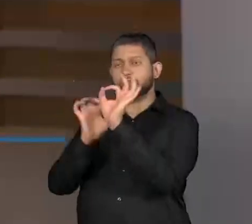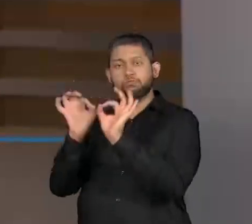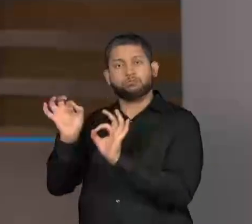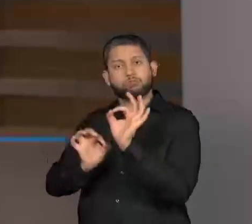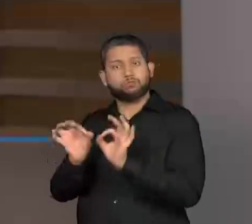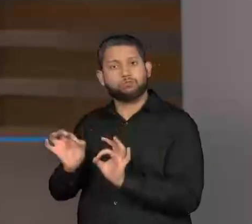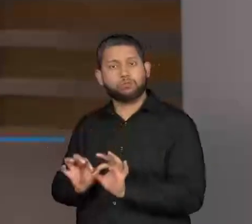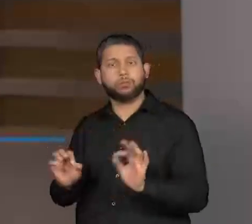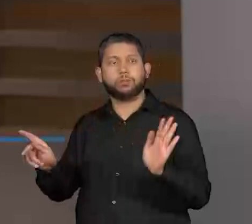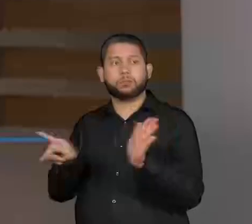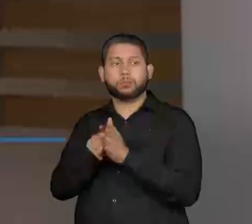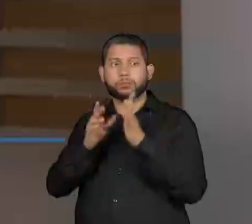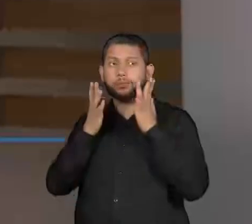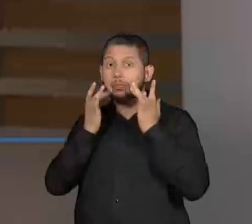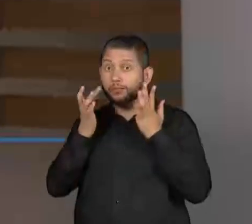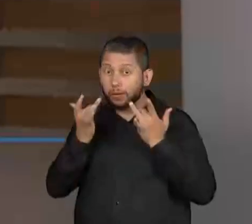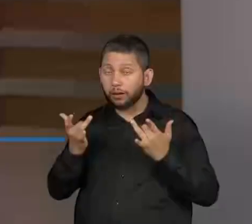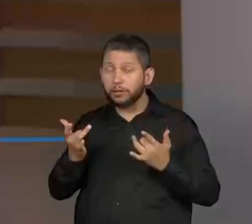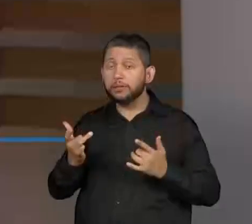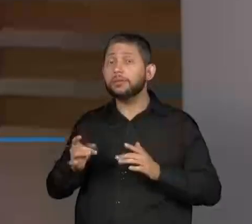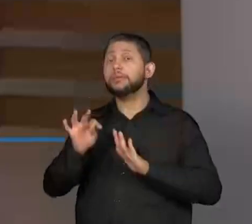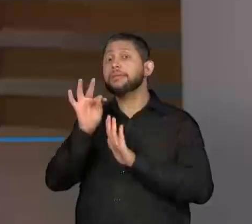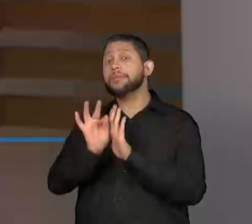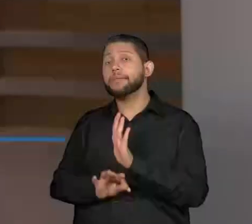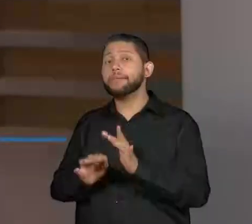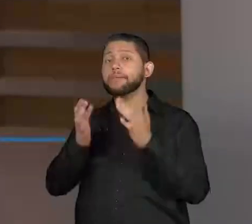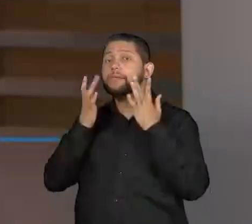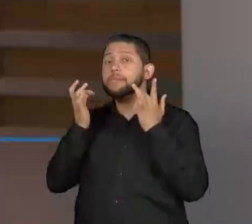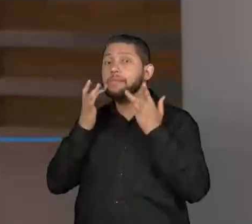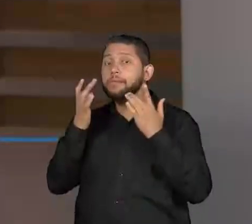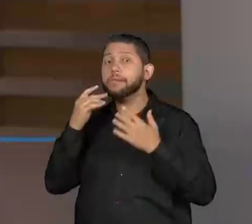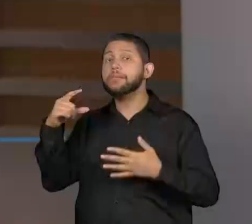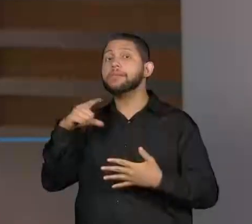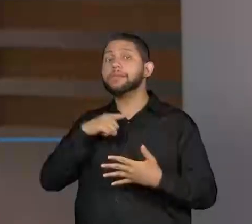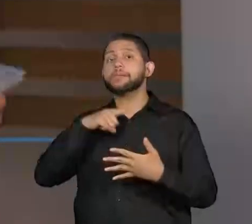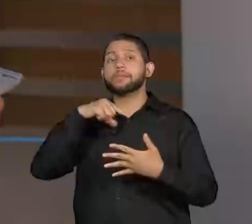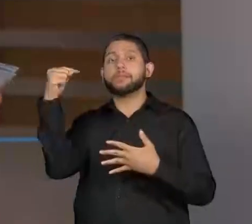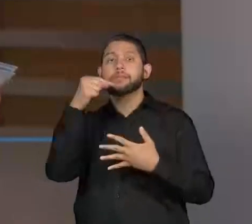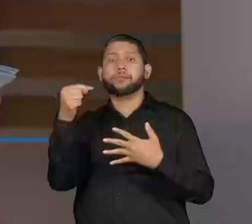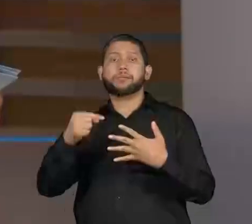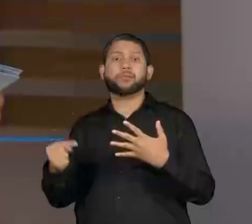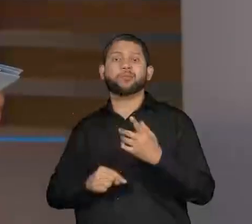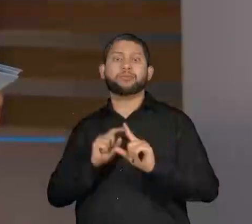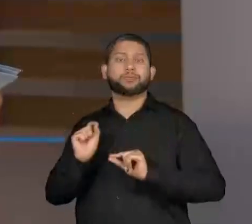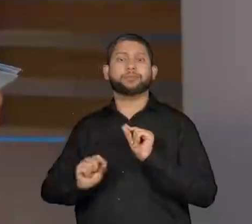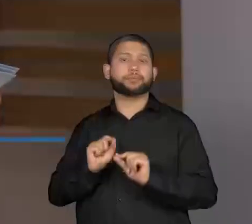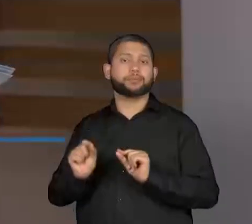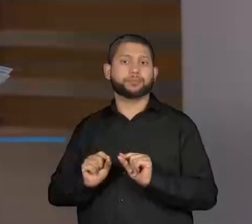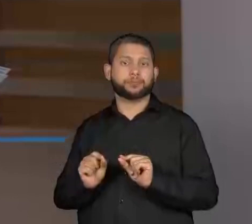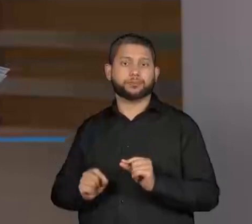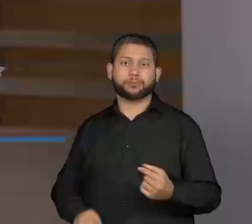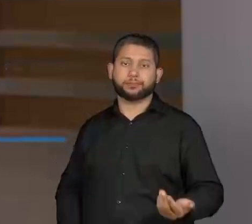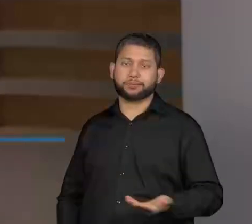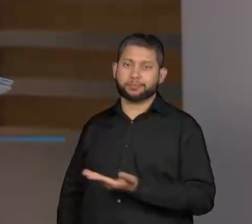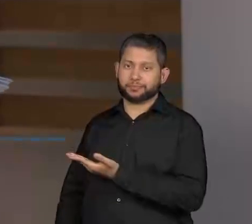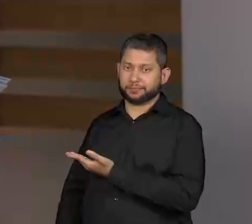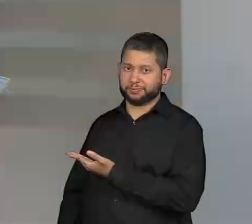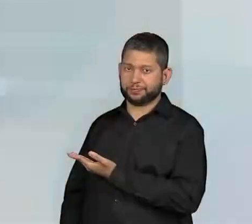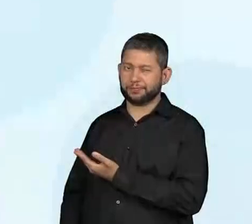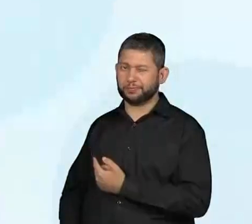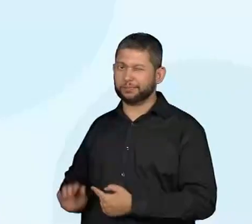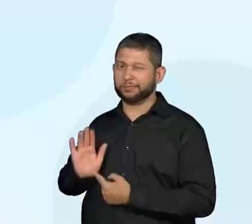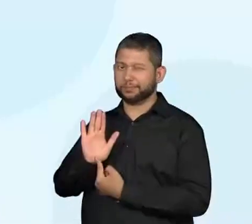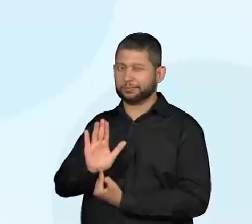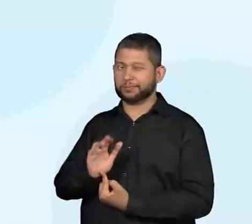teatral. Então, vamos ver algumas características que diferem o texto teatral do texto narrativo? Então, vamos conhecer um